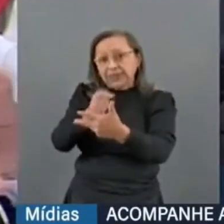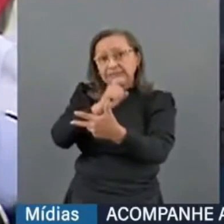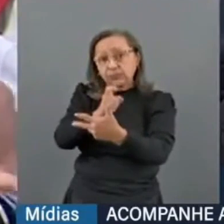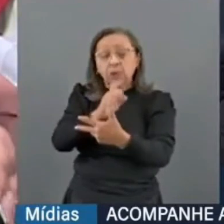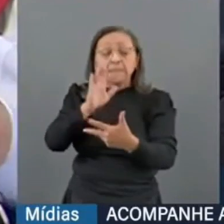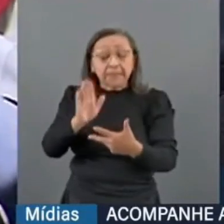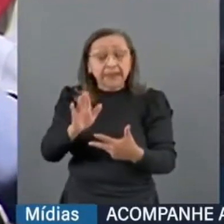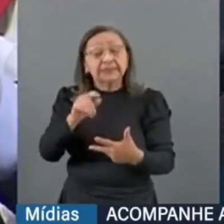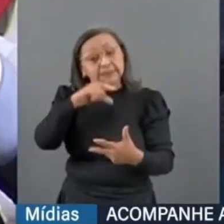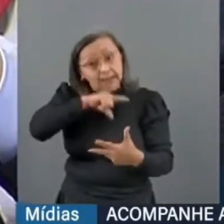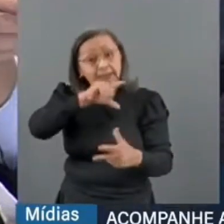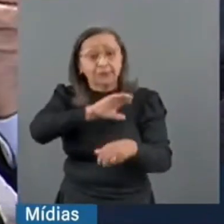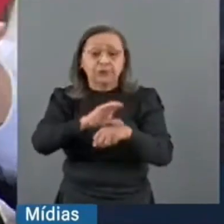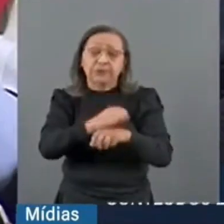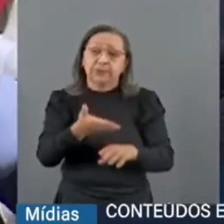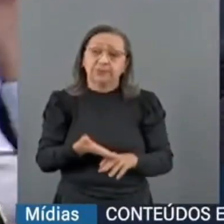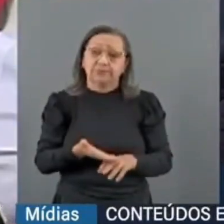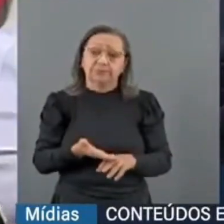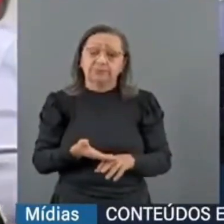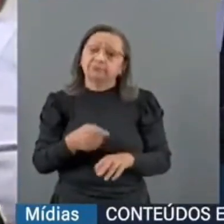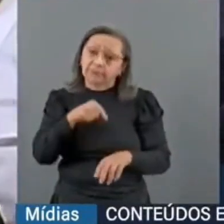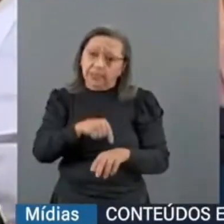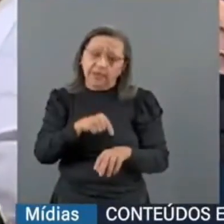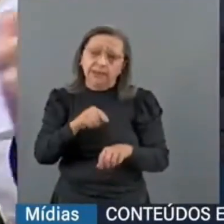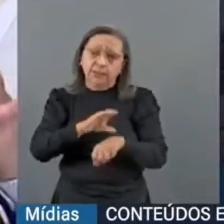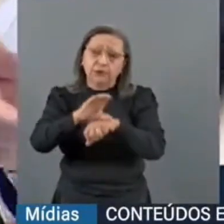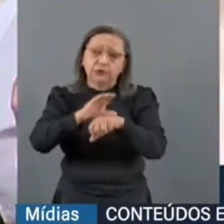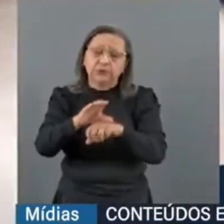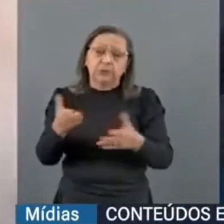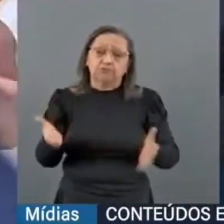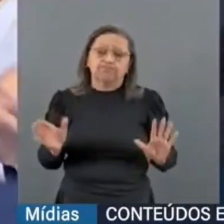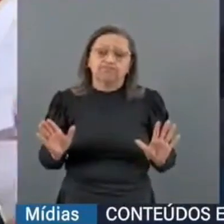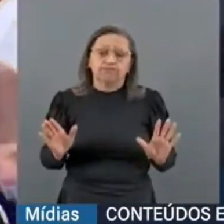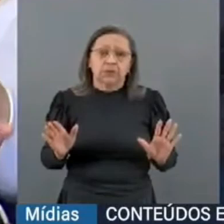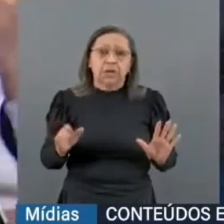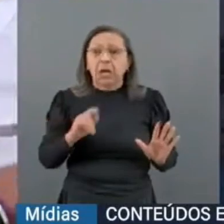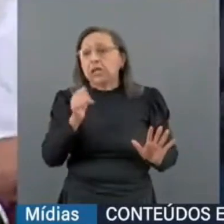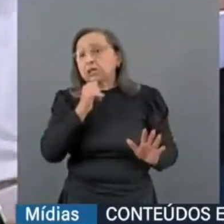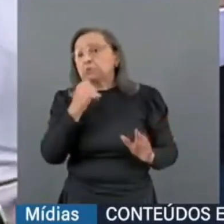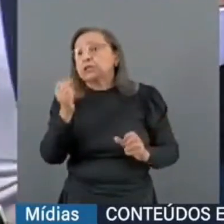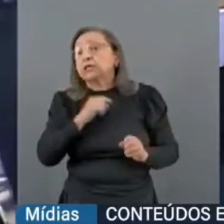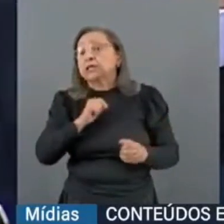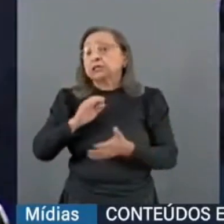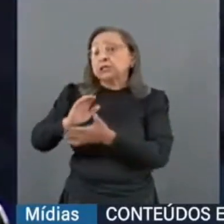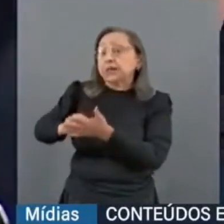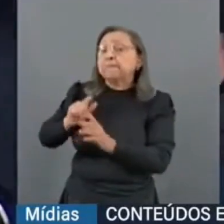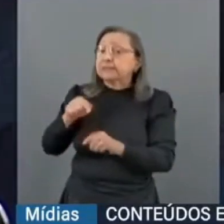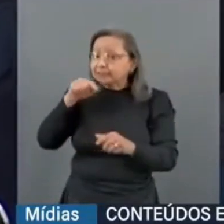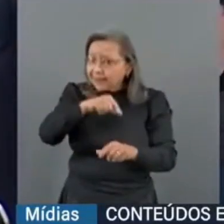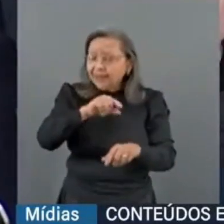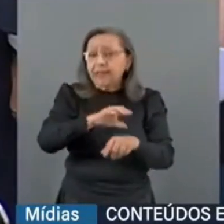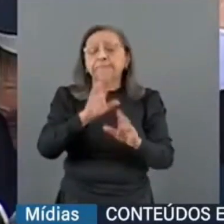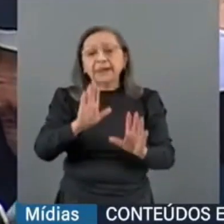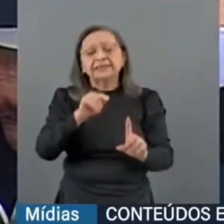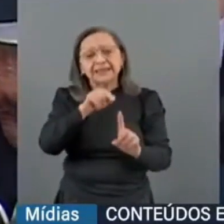mas o fato é que ele está na Constituição, está ali previsto, e a não ser que ele seja suprimido, ele se encontra ali, mas ele tem